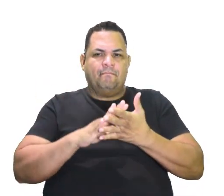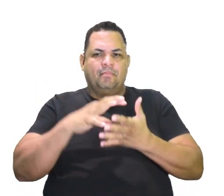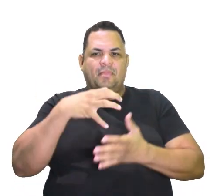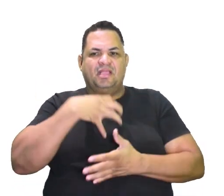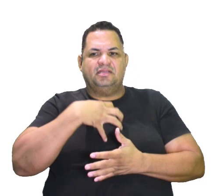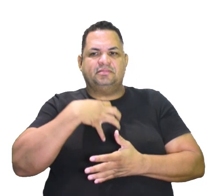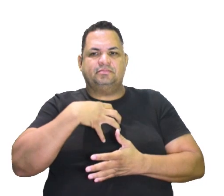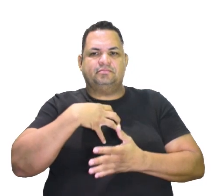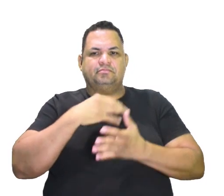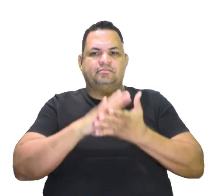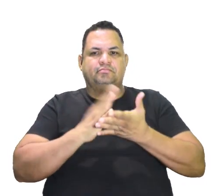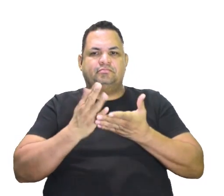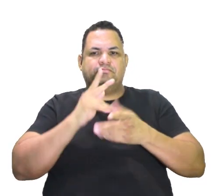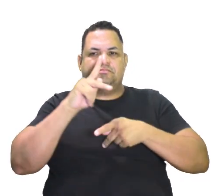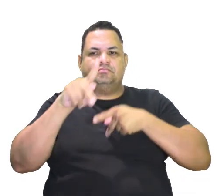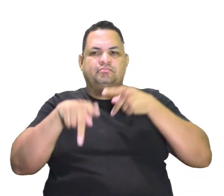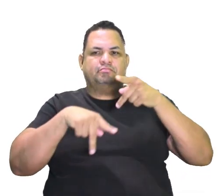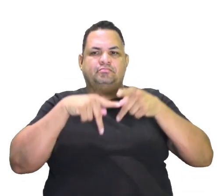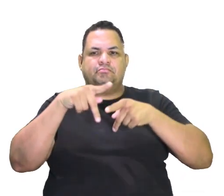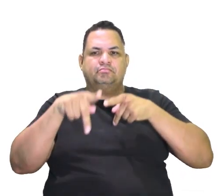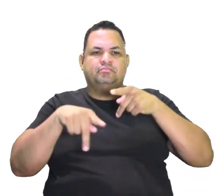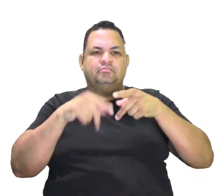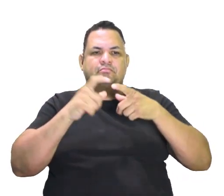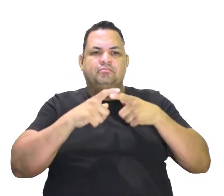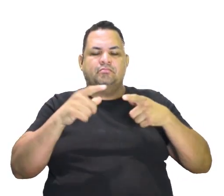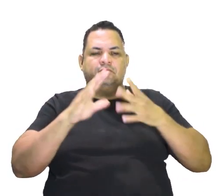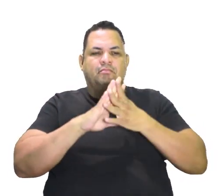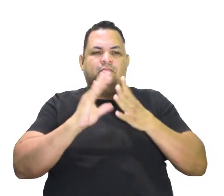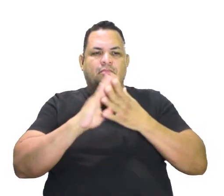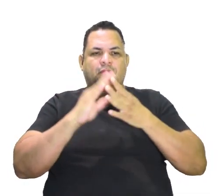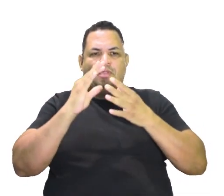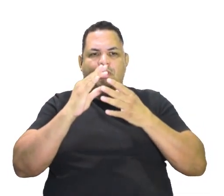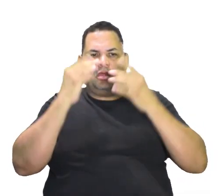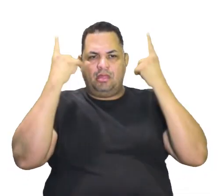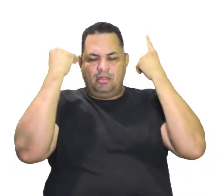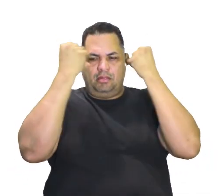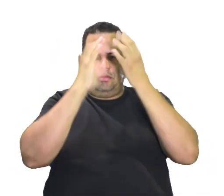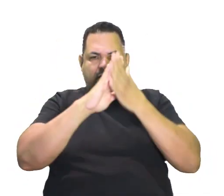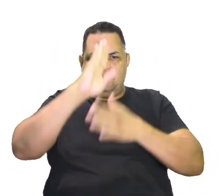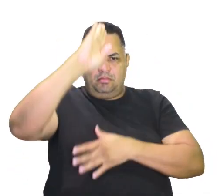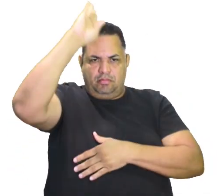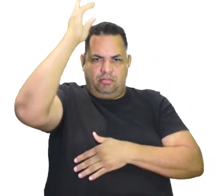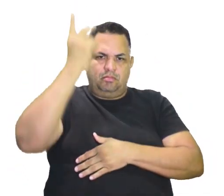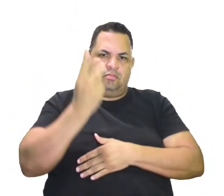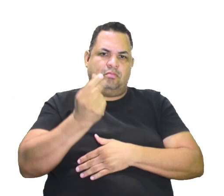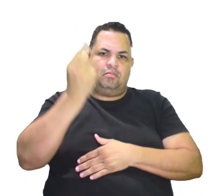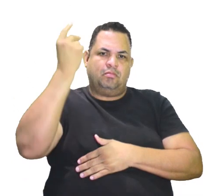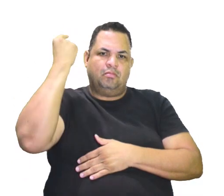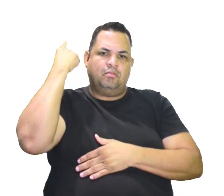das grandes civilizações da Grécia e da Roma Antiga.